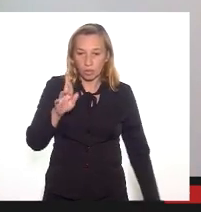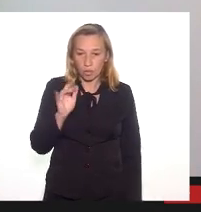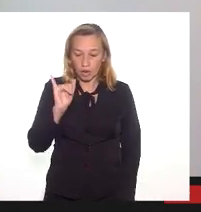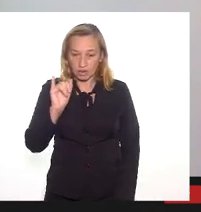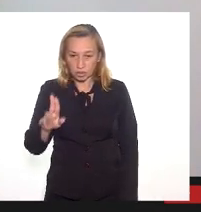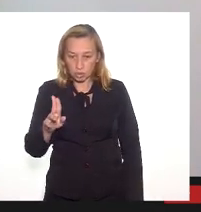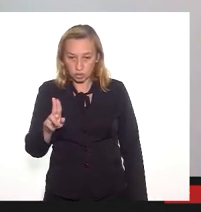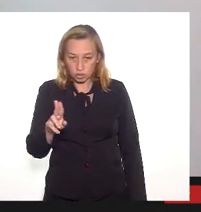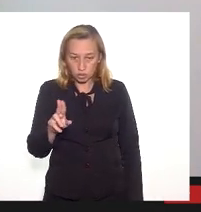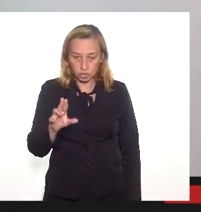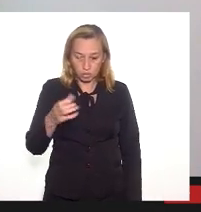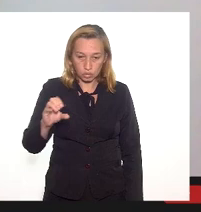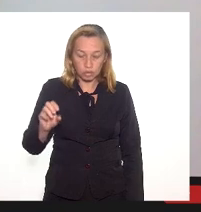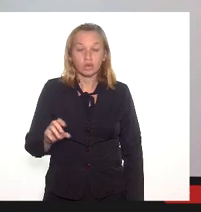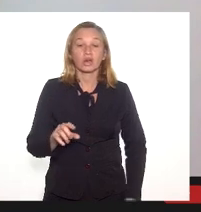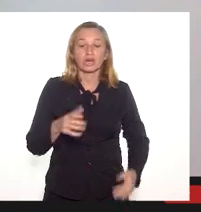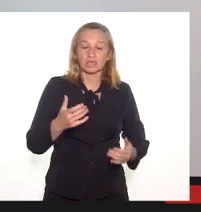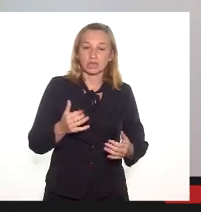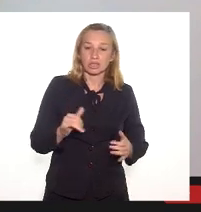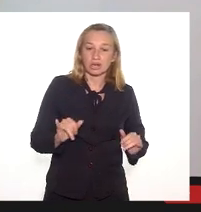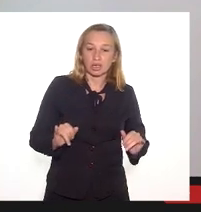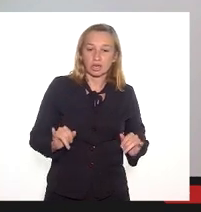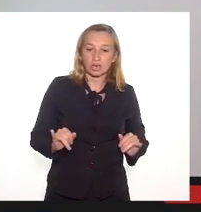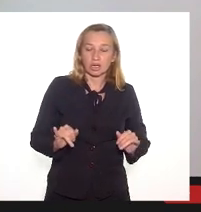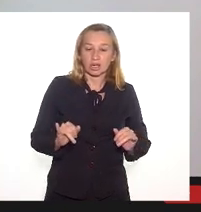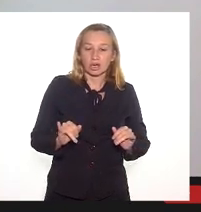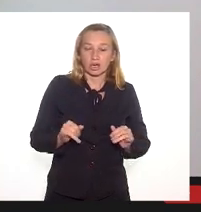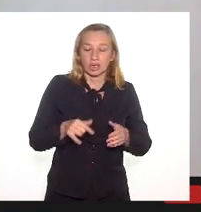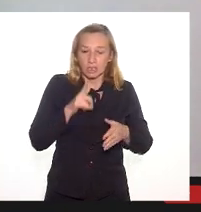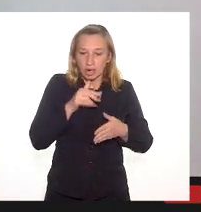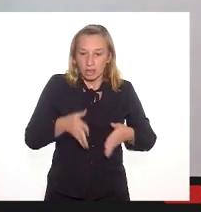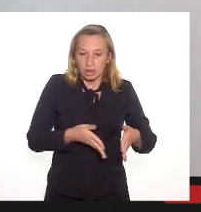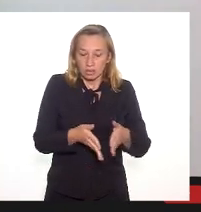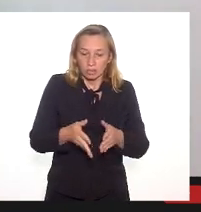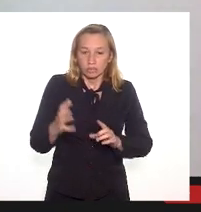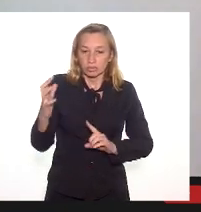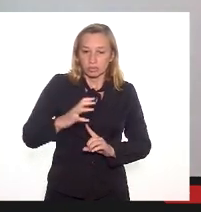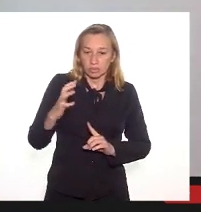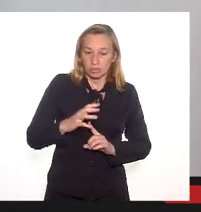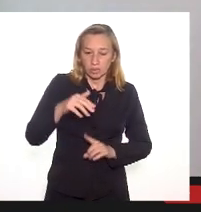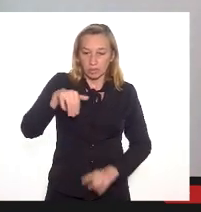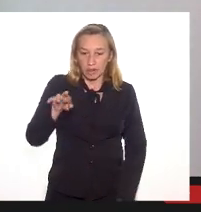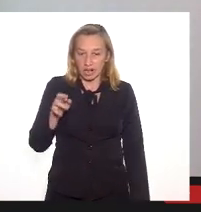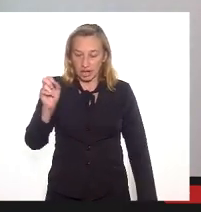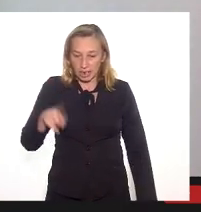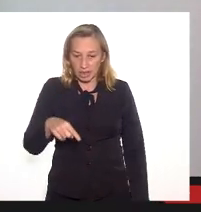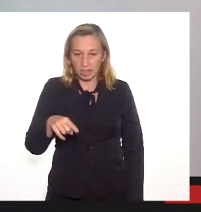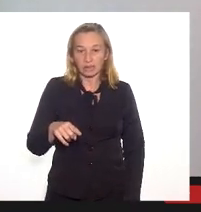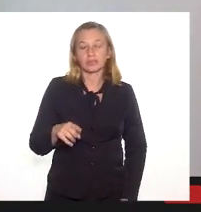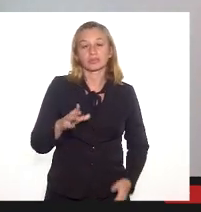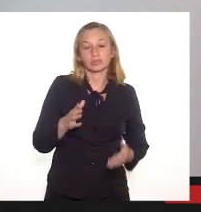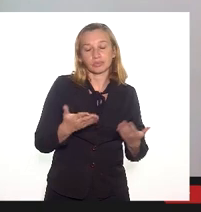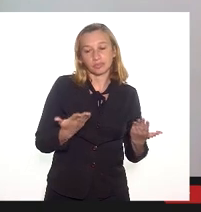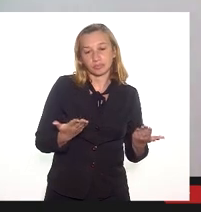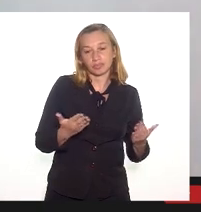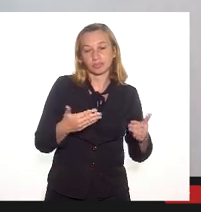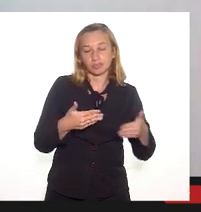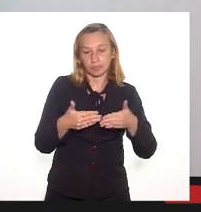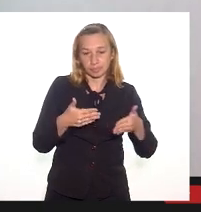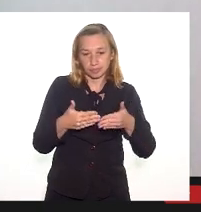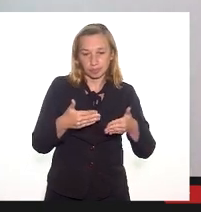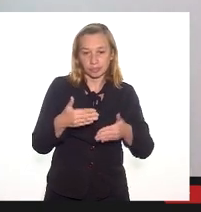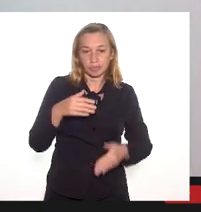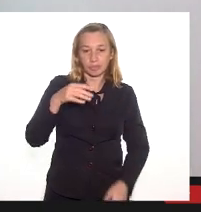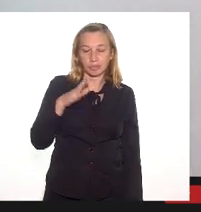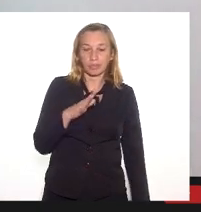eles sofrem a influência do recuo de maré, devido à proximidade com a Baía de Guanabara. Bom,